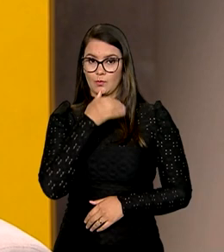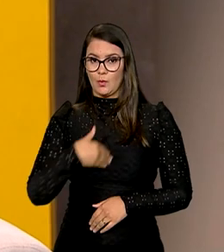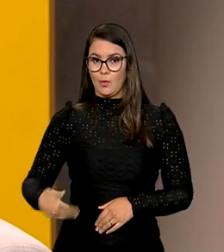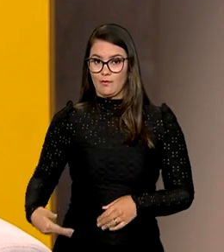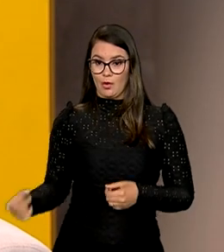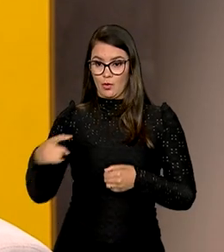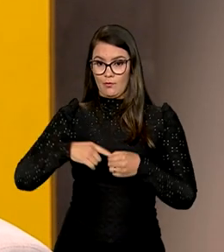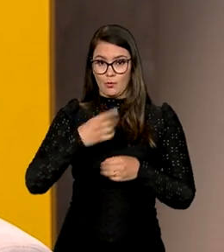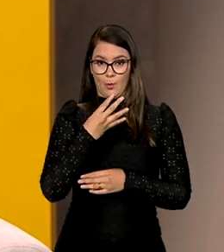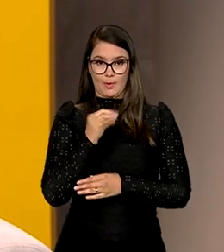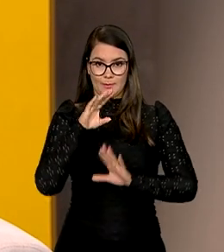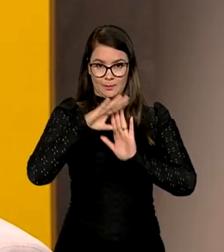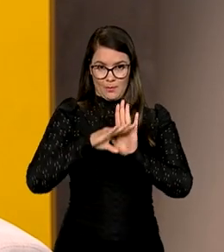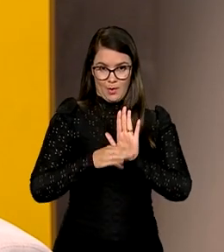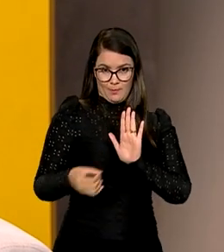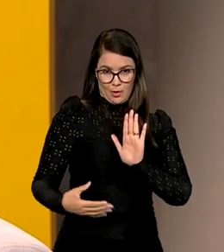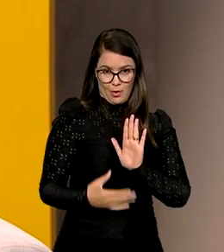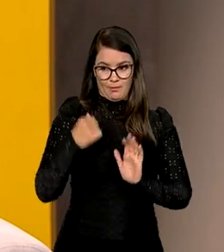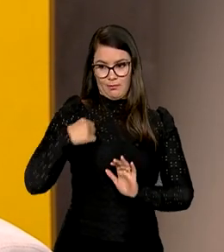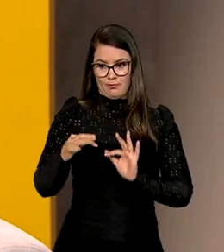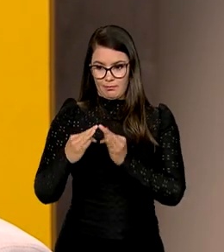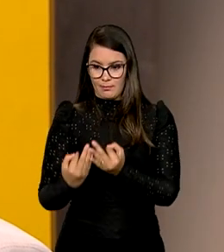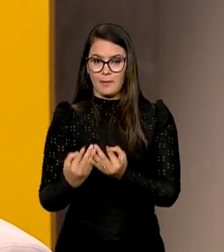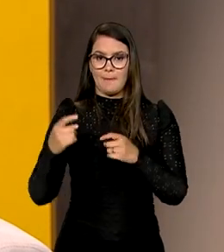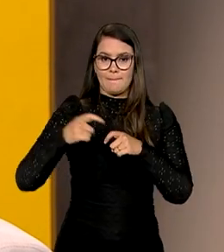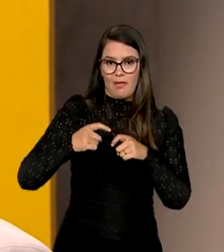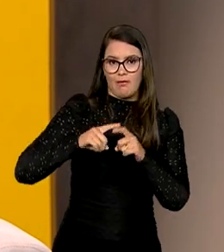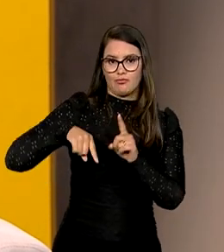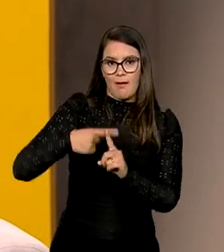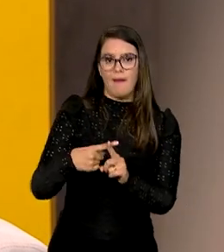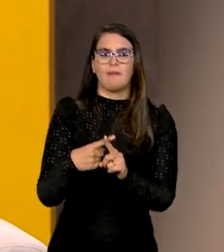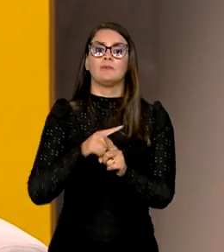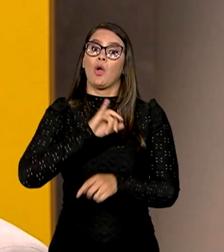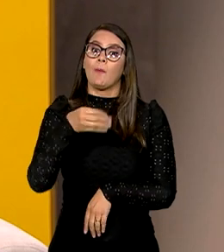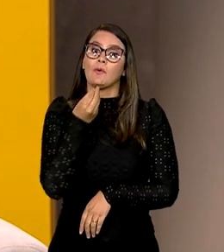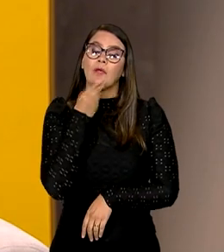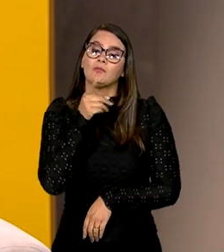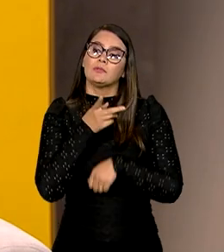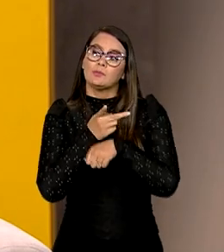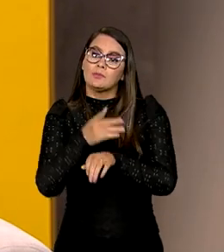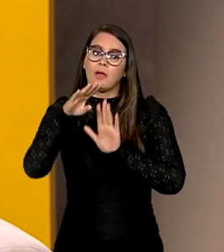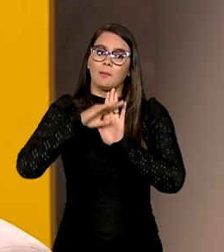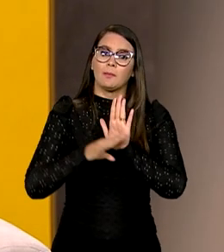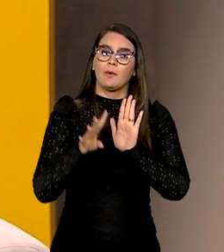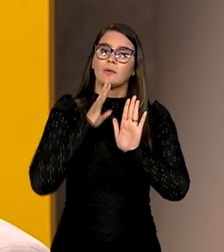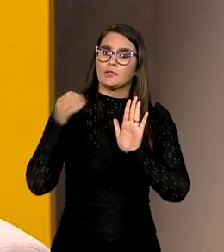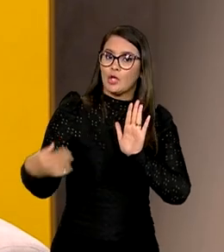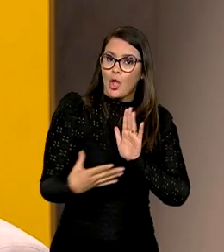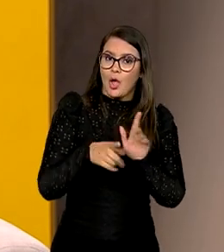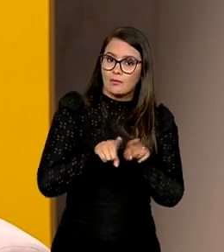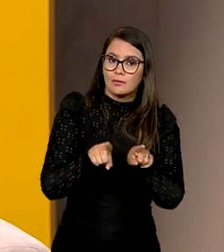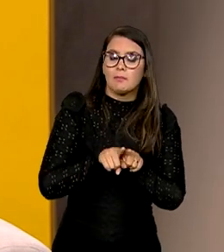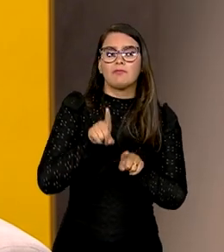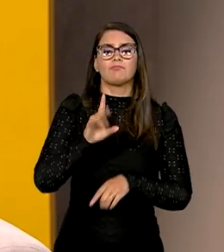mais de 40 programas, Bolsa Família, Minha Casa Minha Vida, mais médicos. É uma oportunidade de você buscar esses programas, de conhecer novos programas